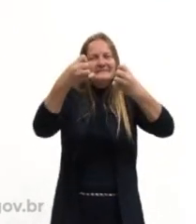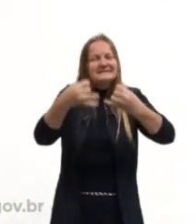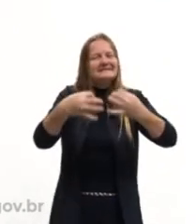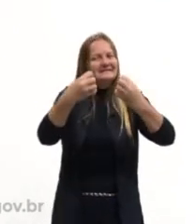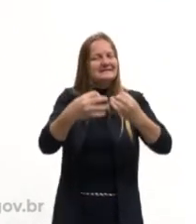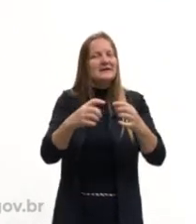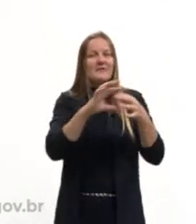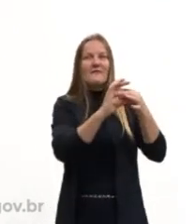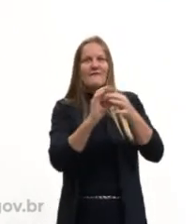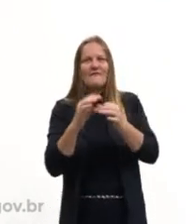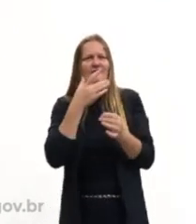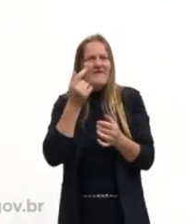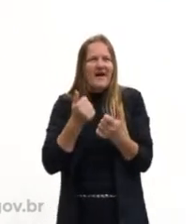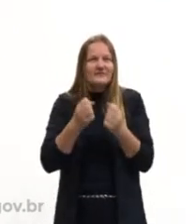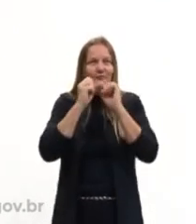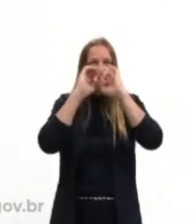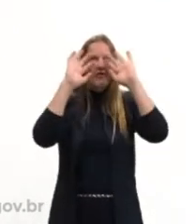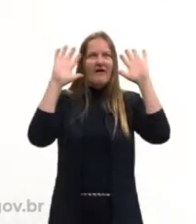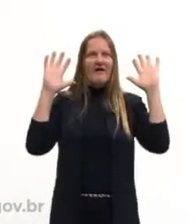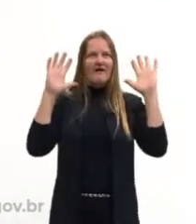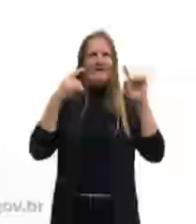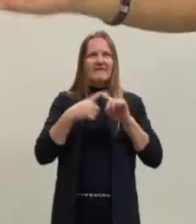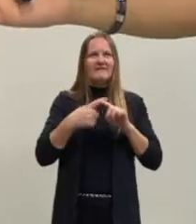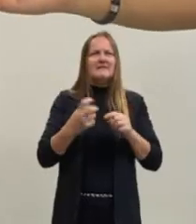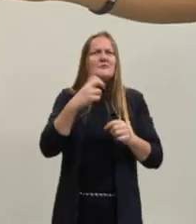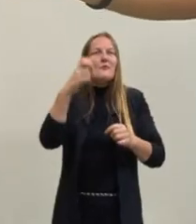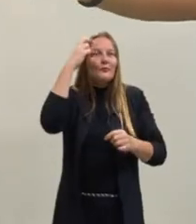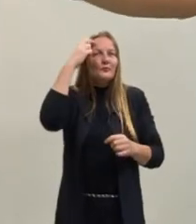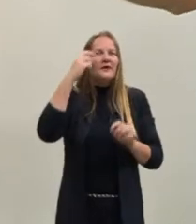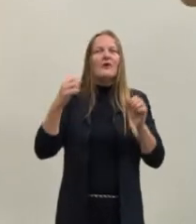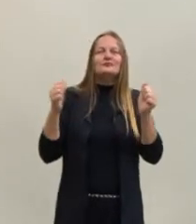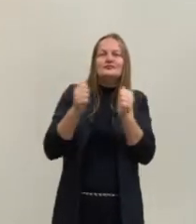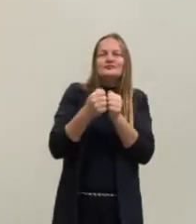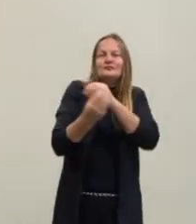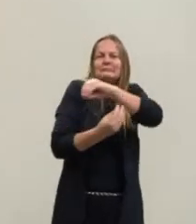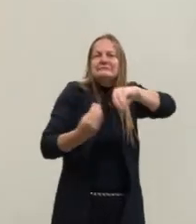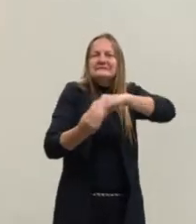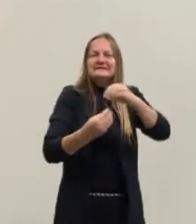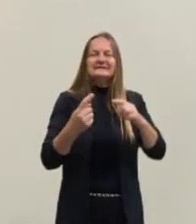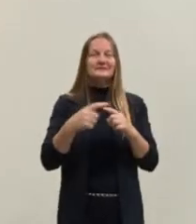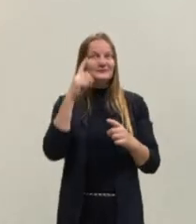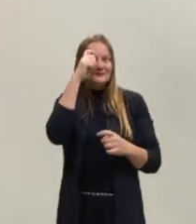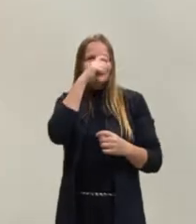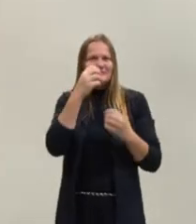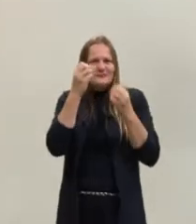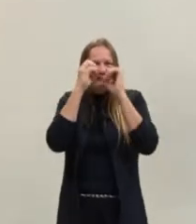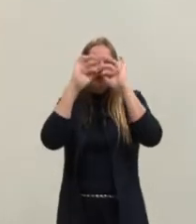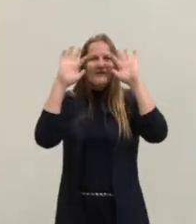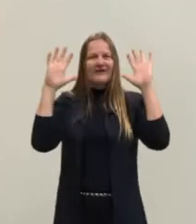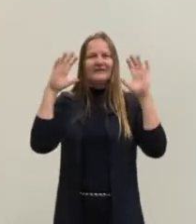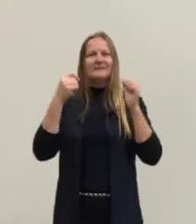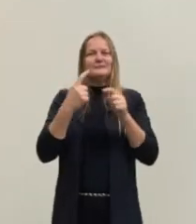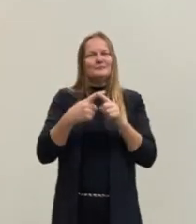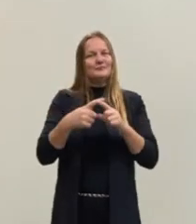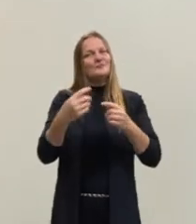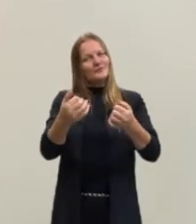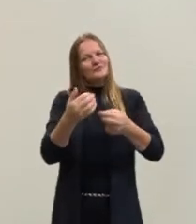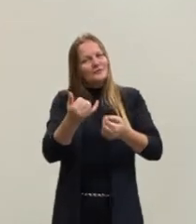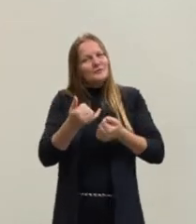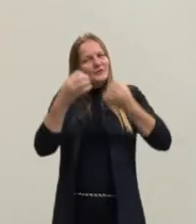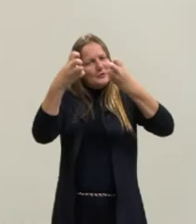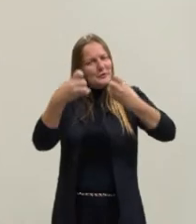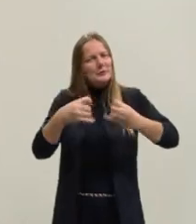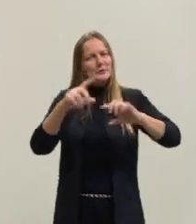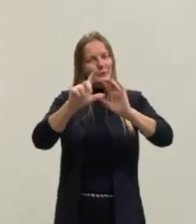contextualizado? Quando tu tem aspecto cultural e que tu consegue agregar aos teus conhecimentos e colocar no